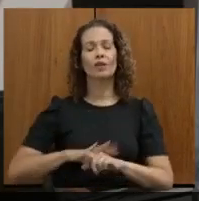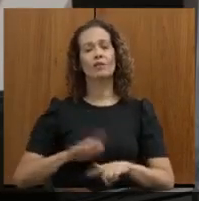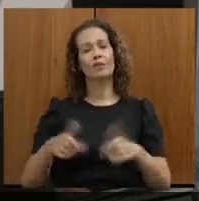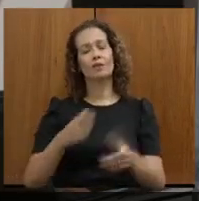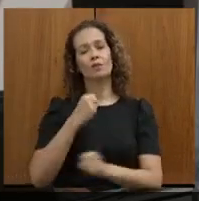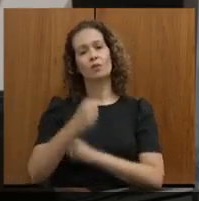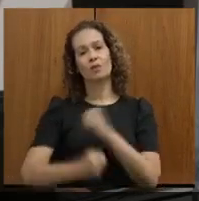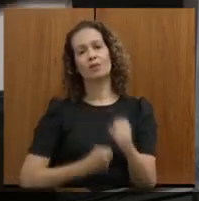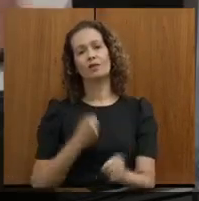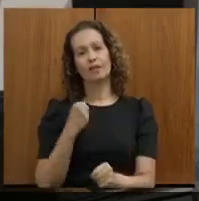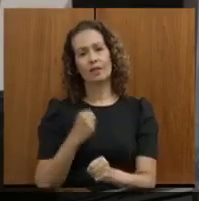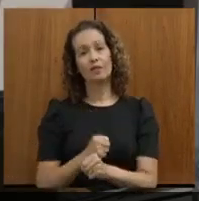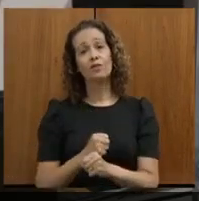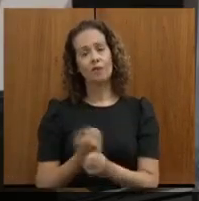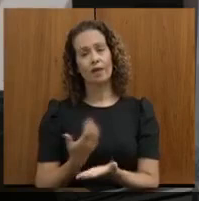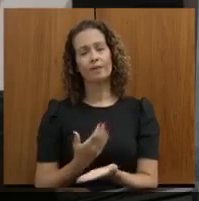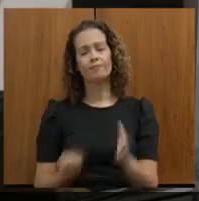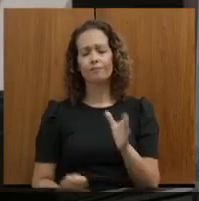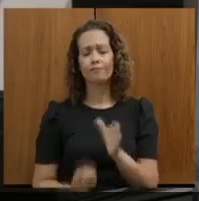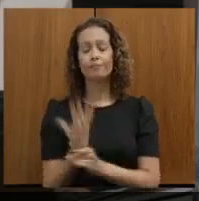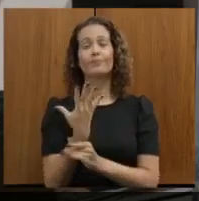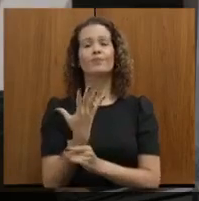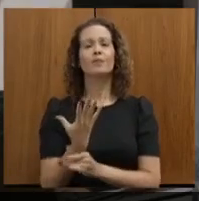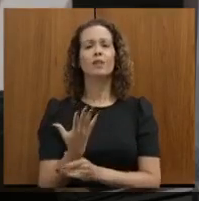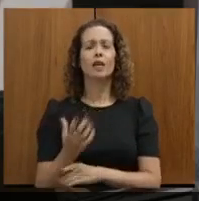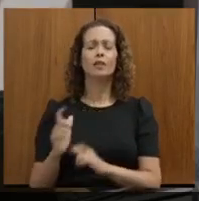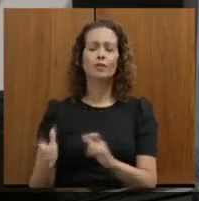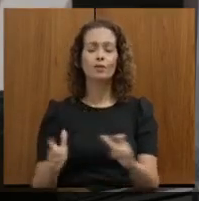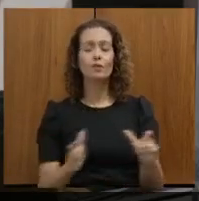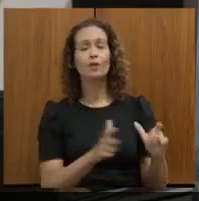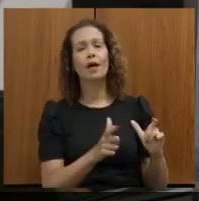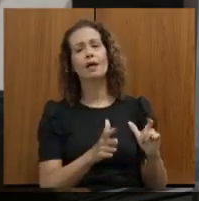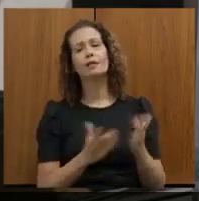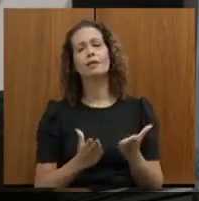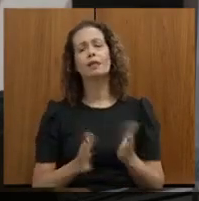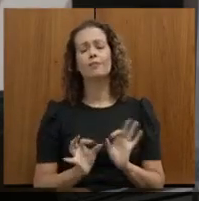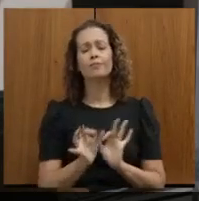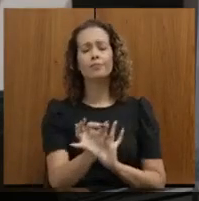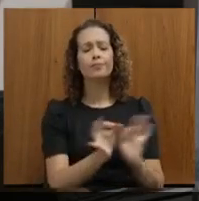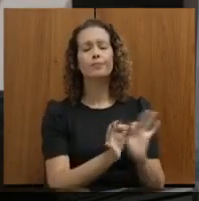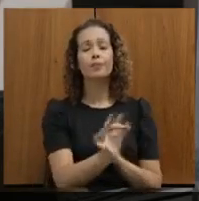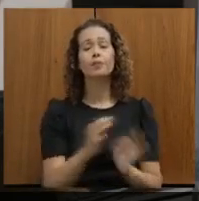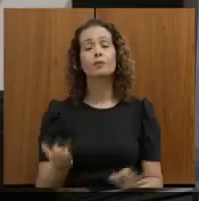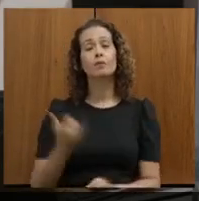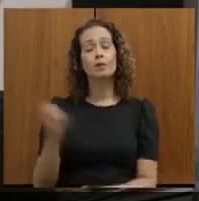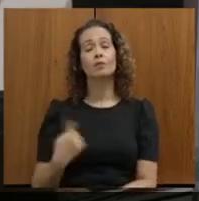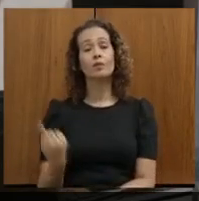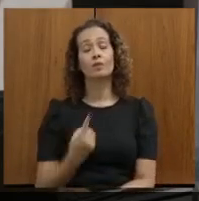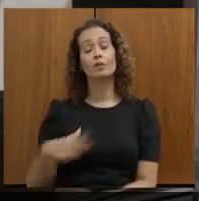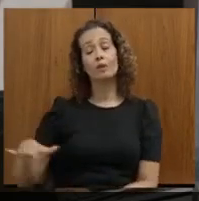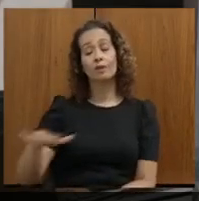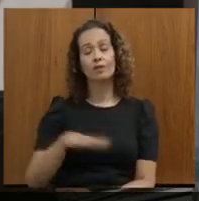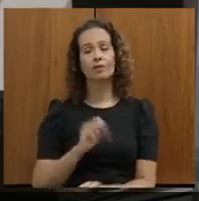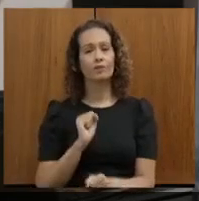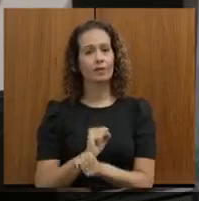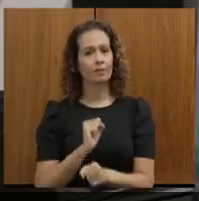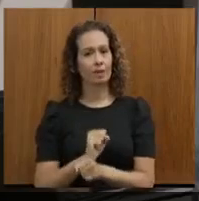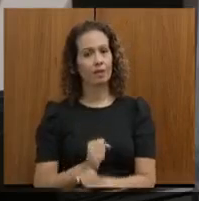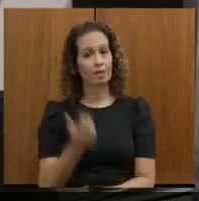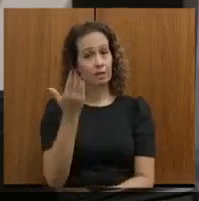ano que vem a inaugurar tantos e tantos trechos importantes que a nossa região espera. ao senhor,